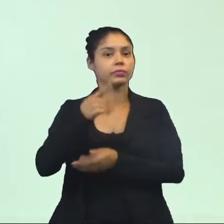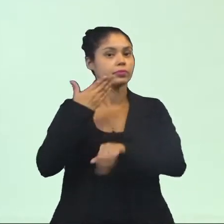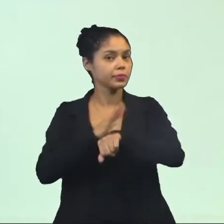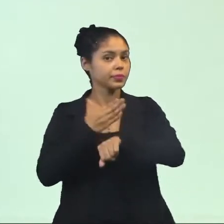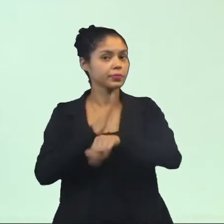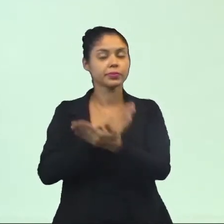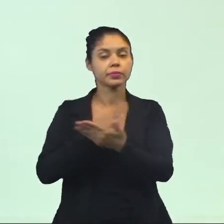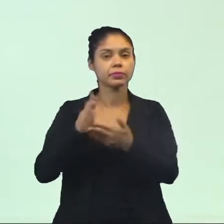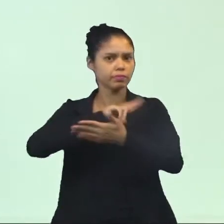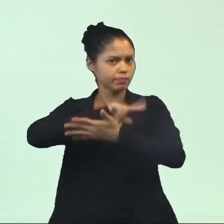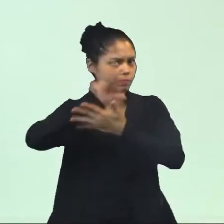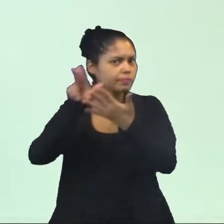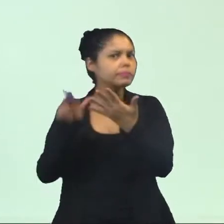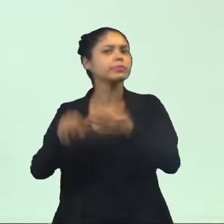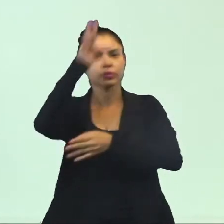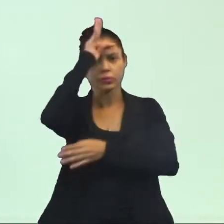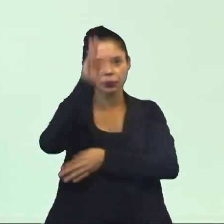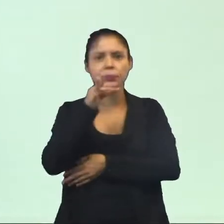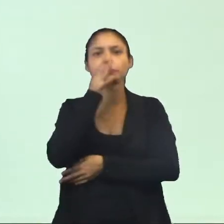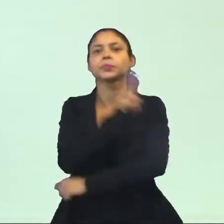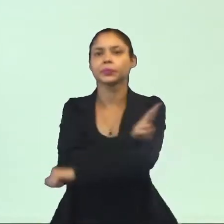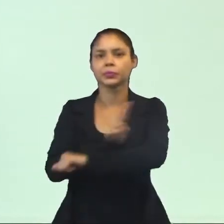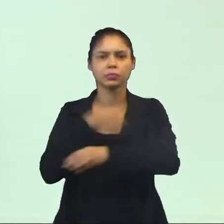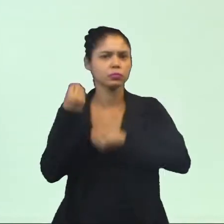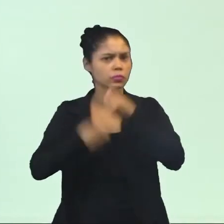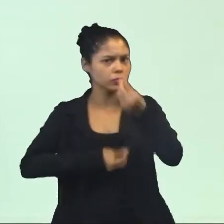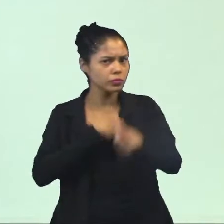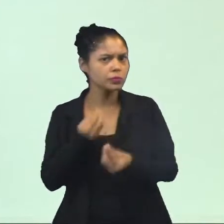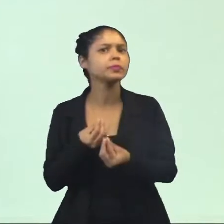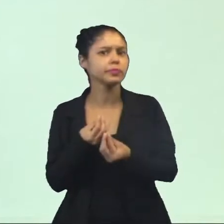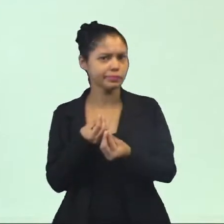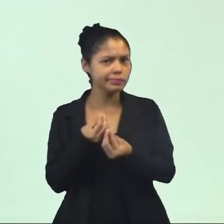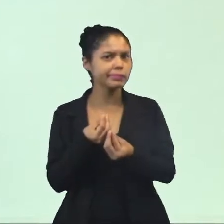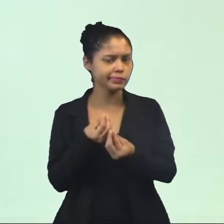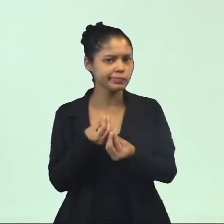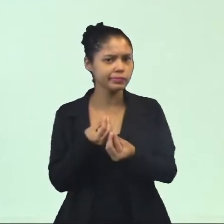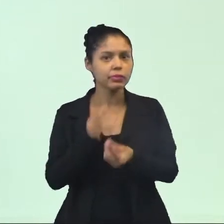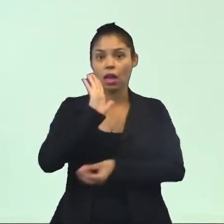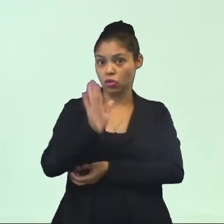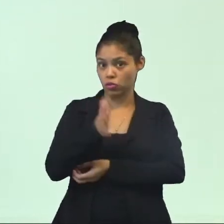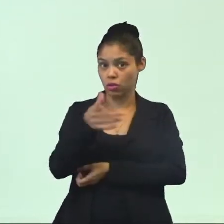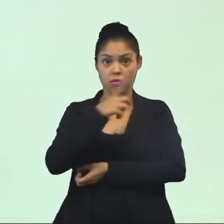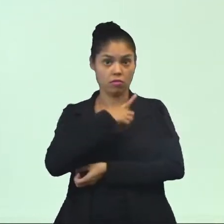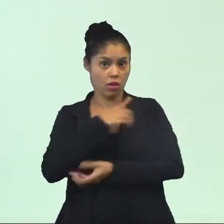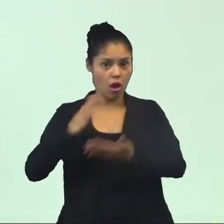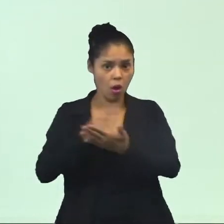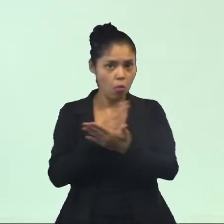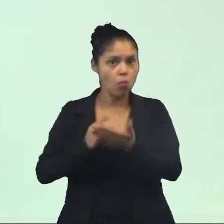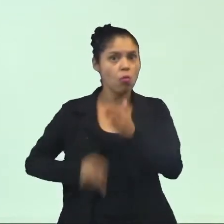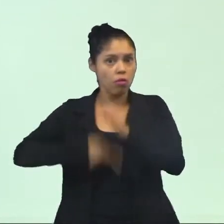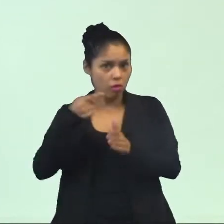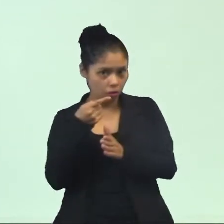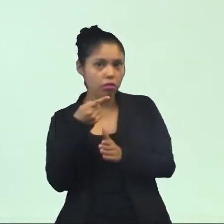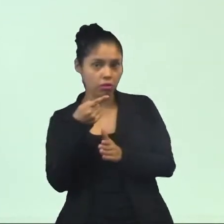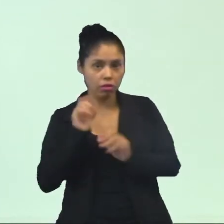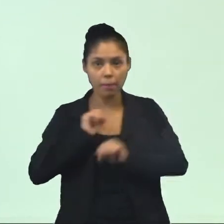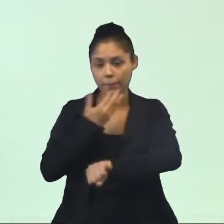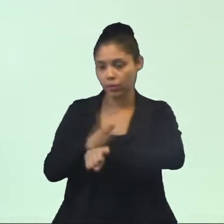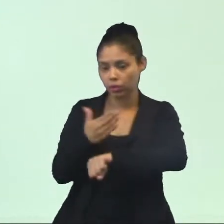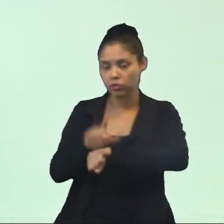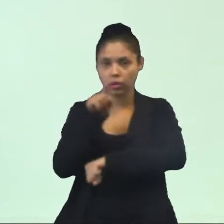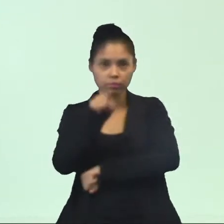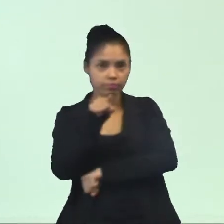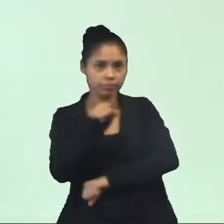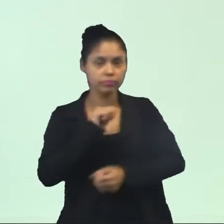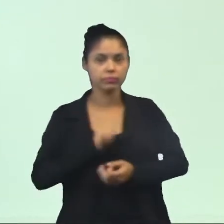nas variadas tradições religiosas. Como é que a gente lida com elas, já que uma das tarefas do ensino religioso é